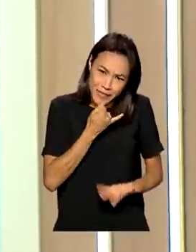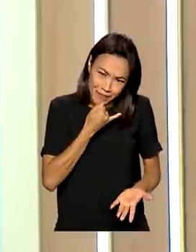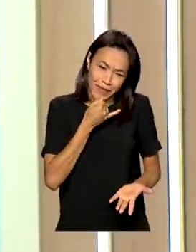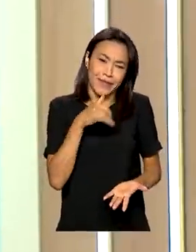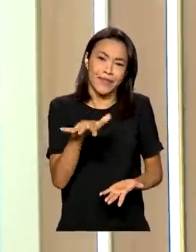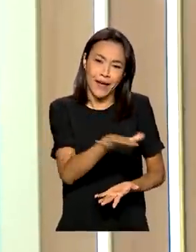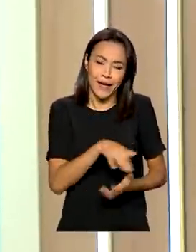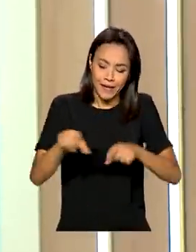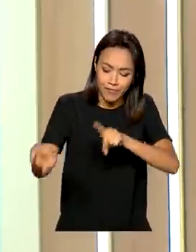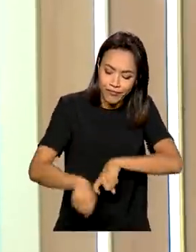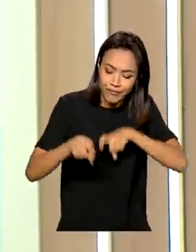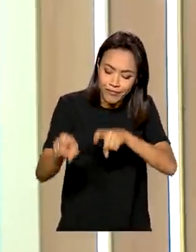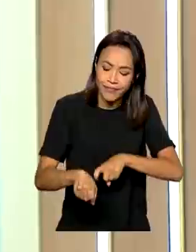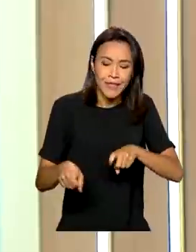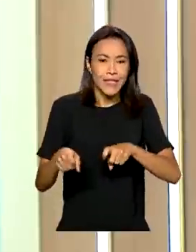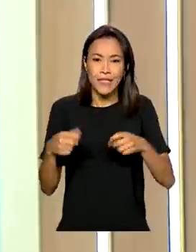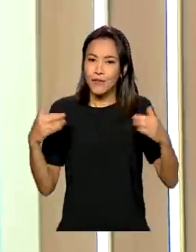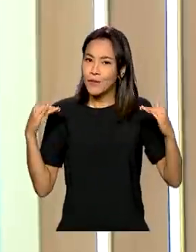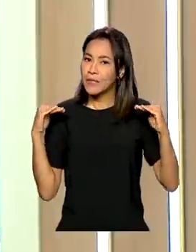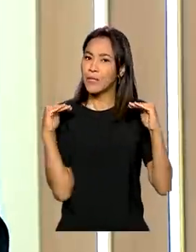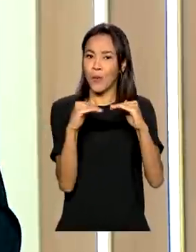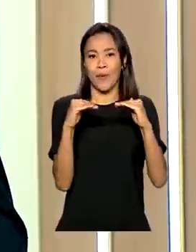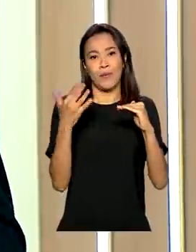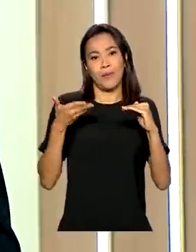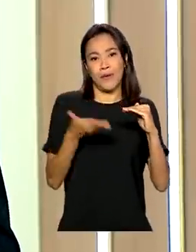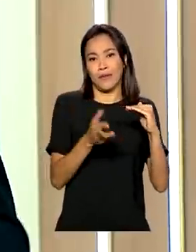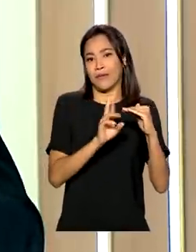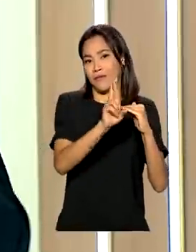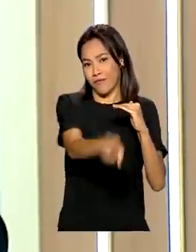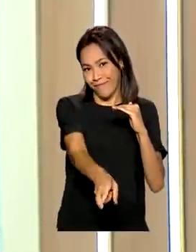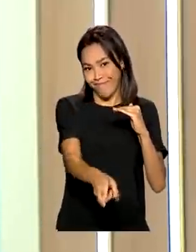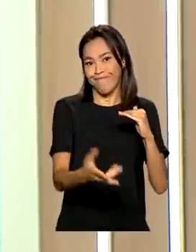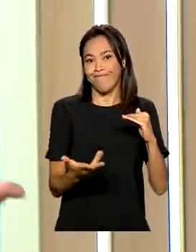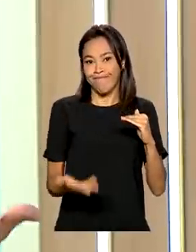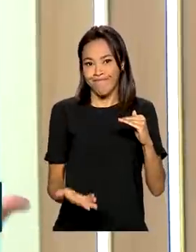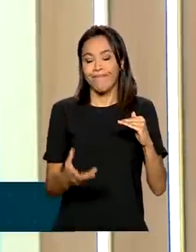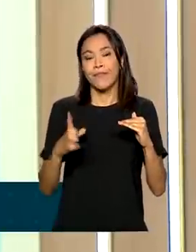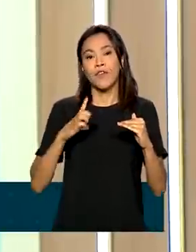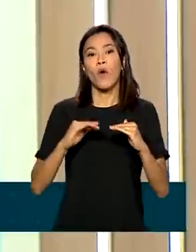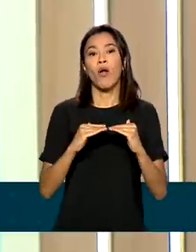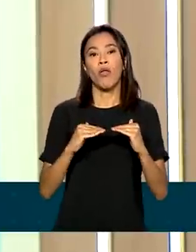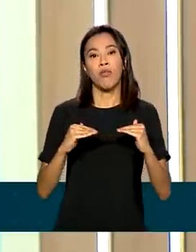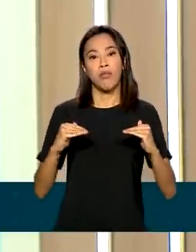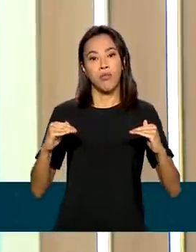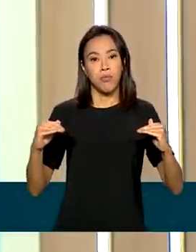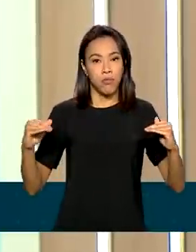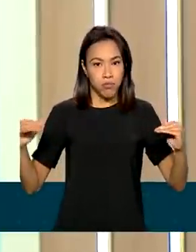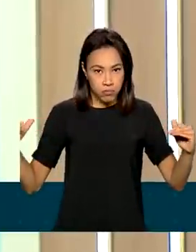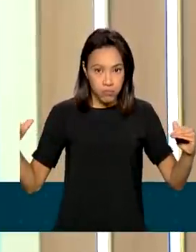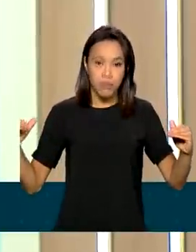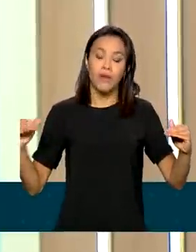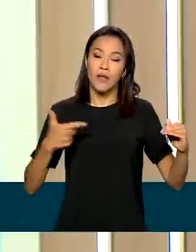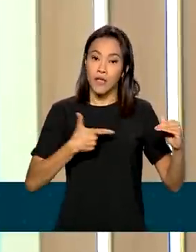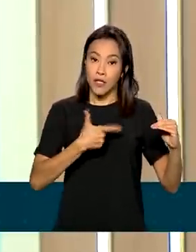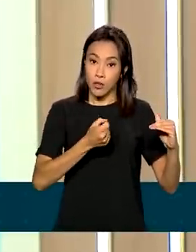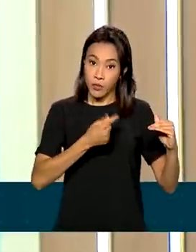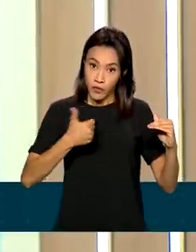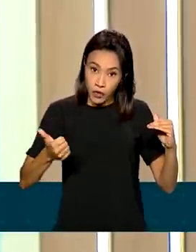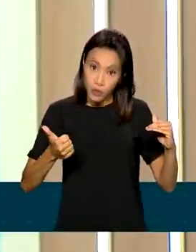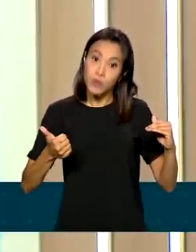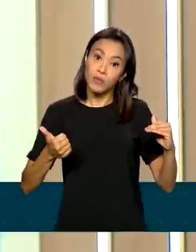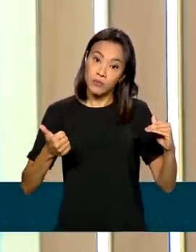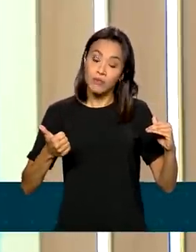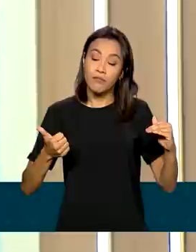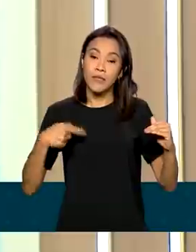agrícola não acompanhou esse resultado e ficou estável em 2021, com um decréscimo